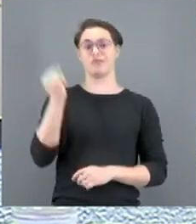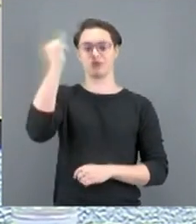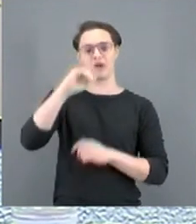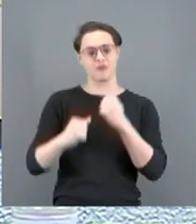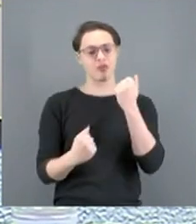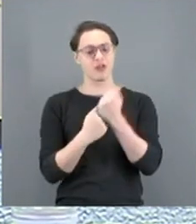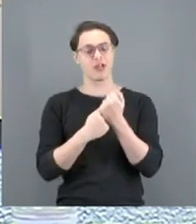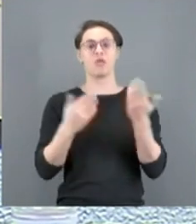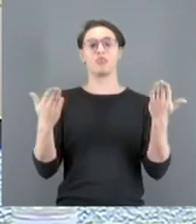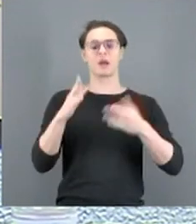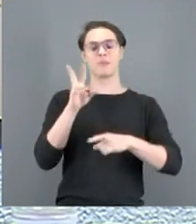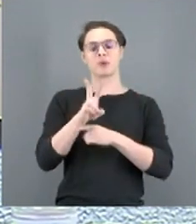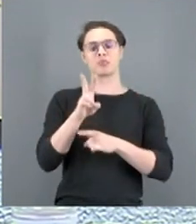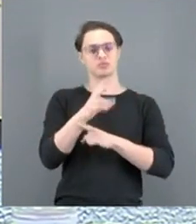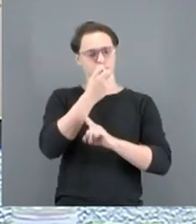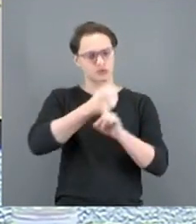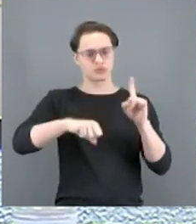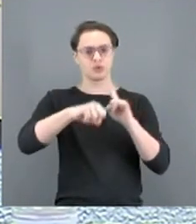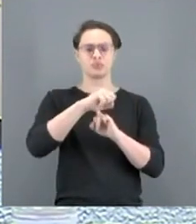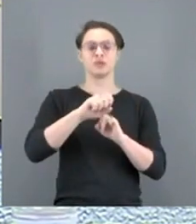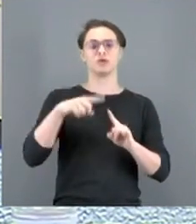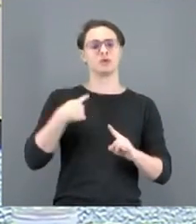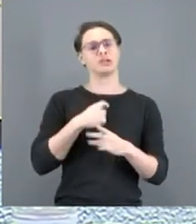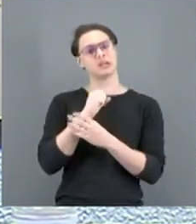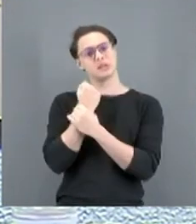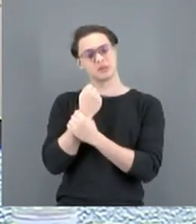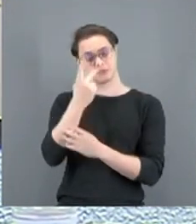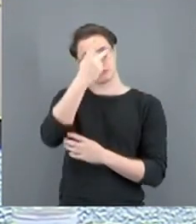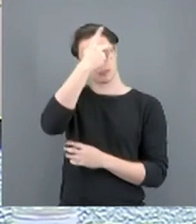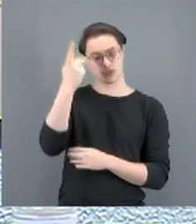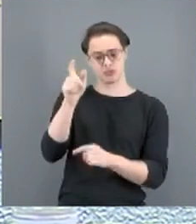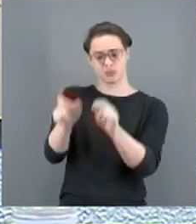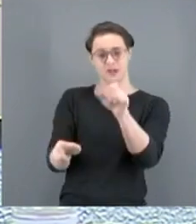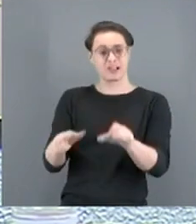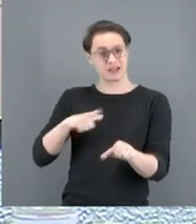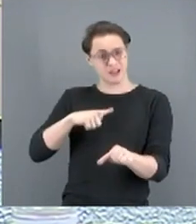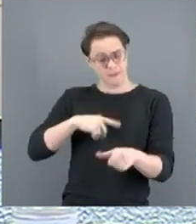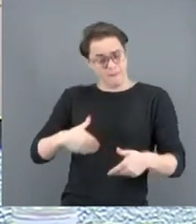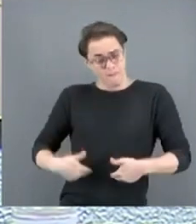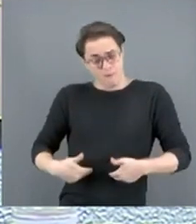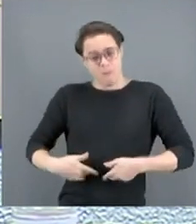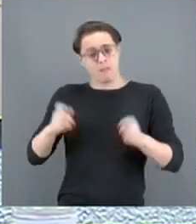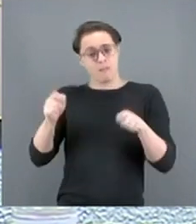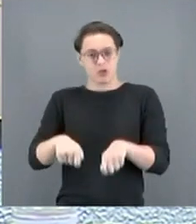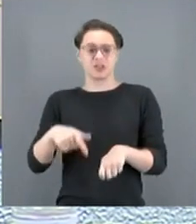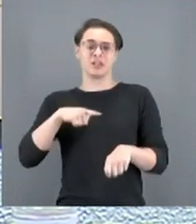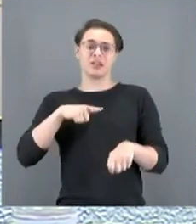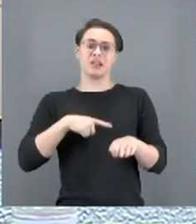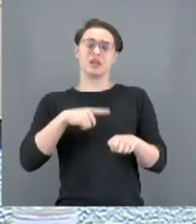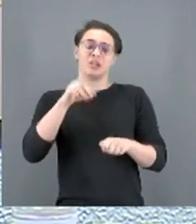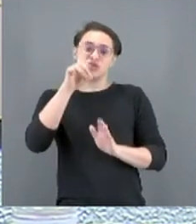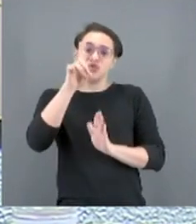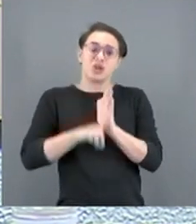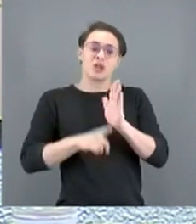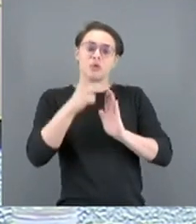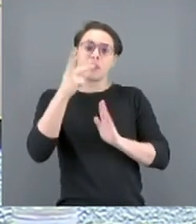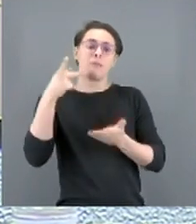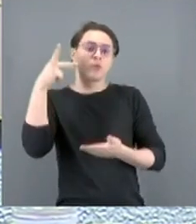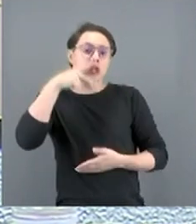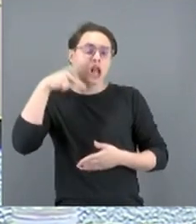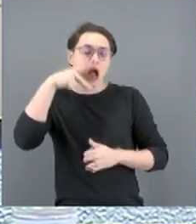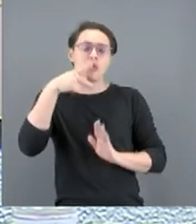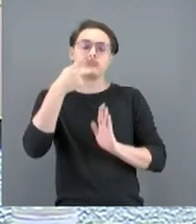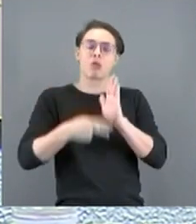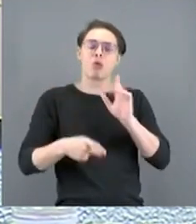de proteção social, garantindo que as pessoas em situação de fome tenham acesso a elas. A sociedade civil é